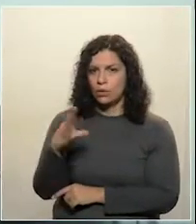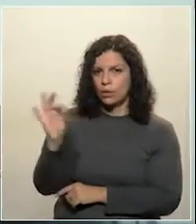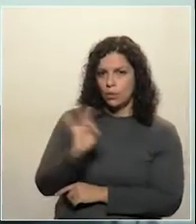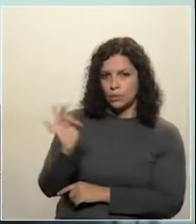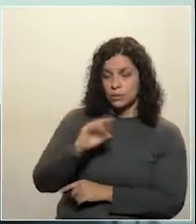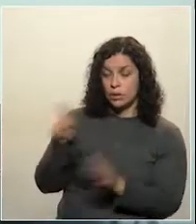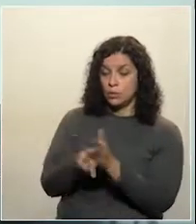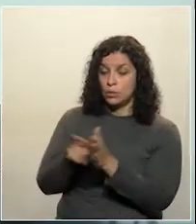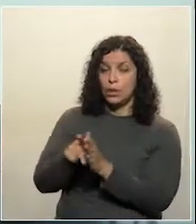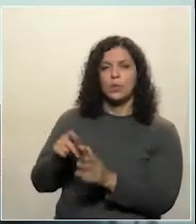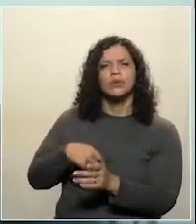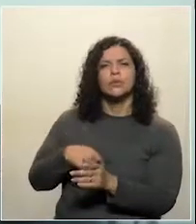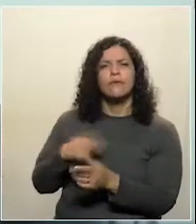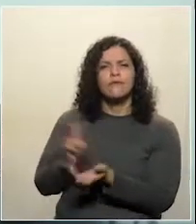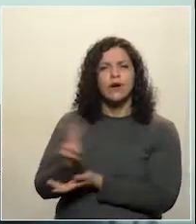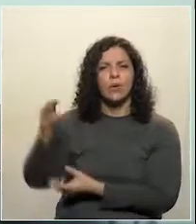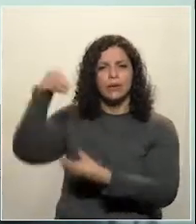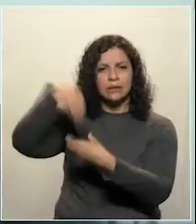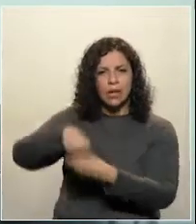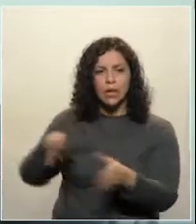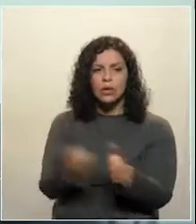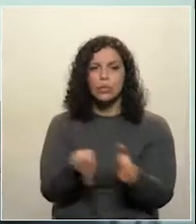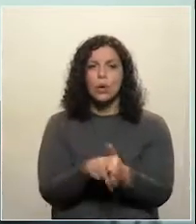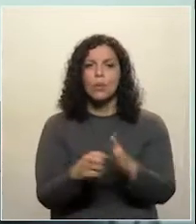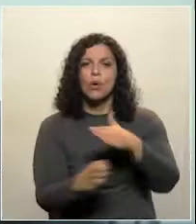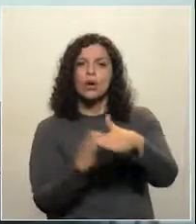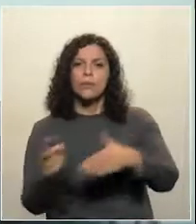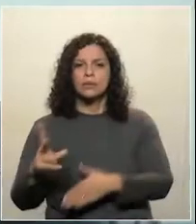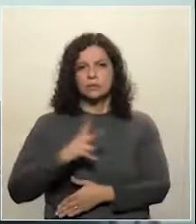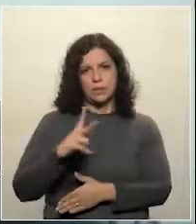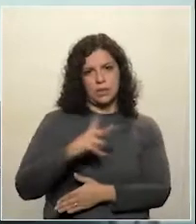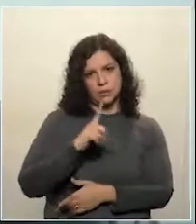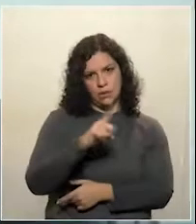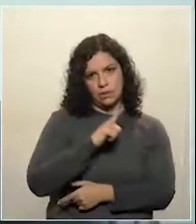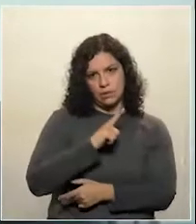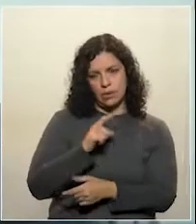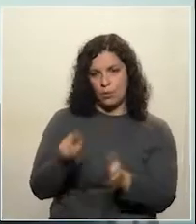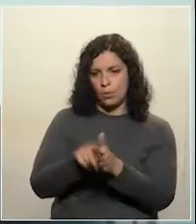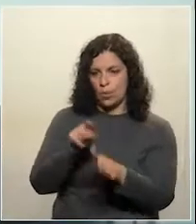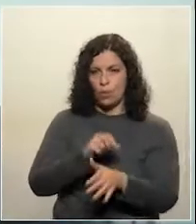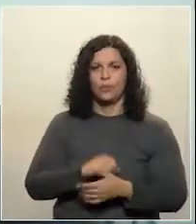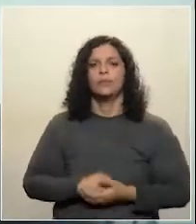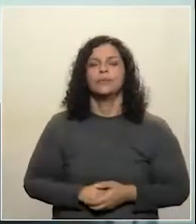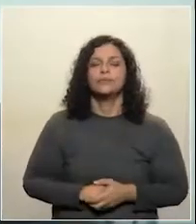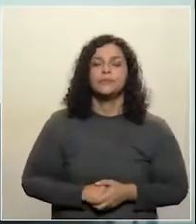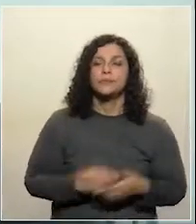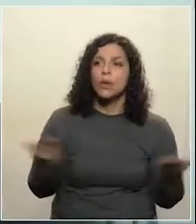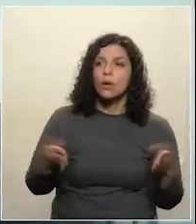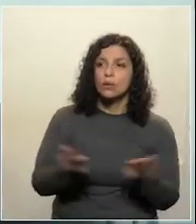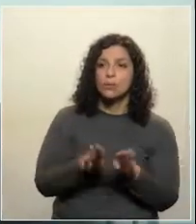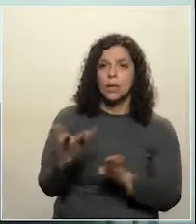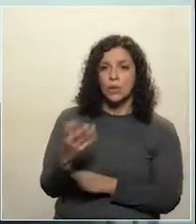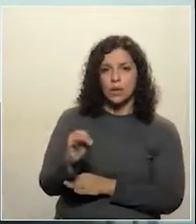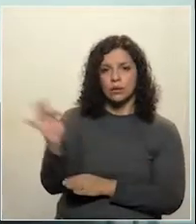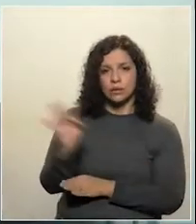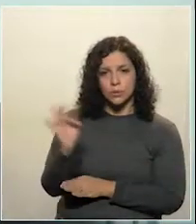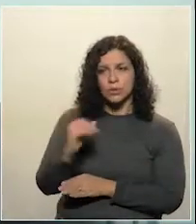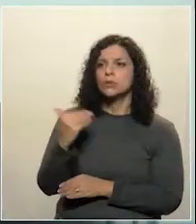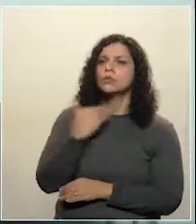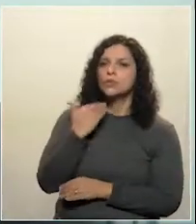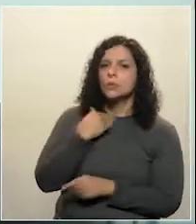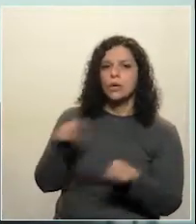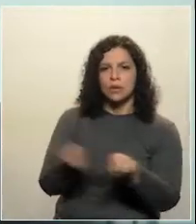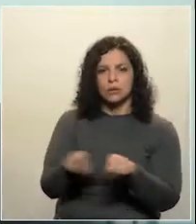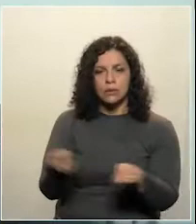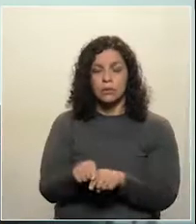ações estão nas mãos da iniciativa ou dos sócios privados. 40% dos bancos e